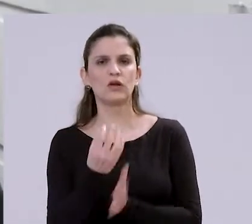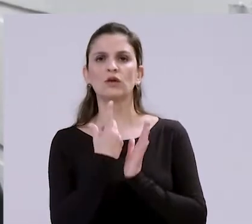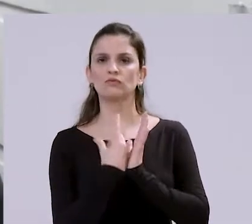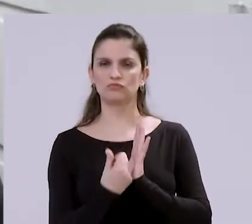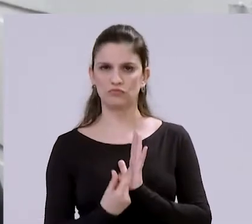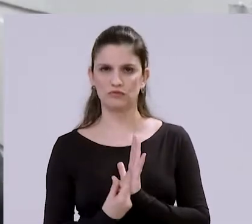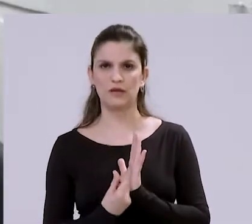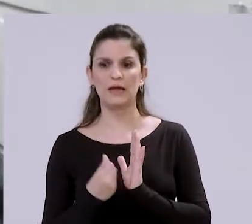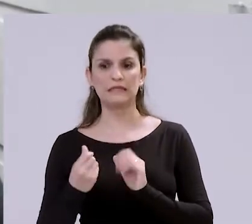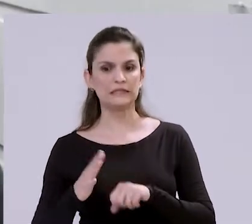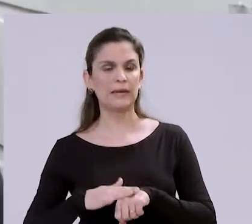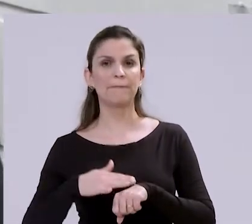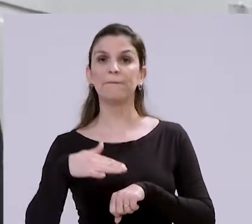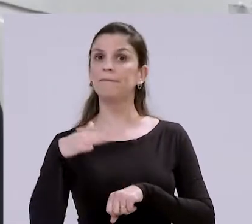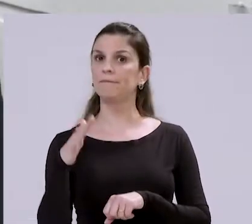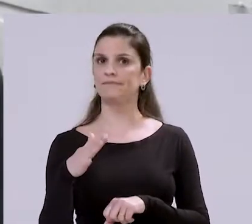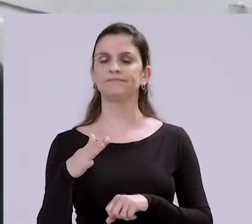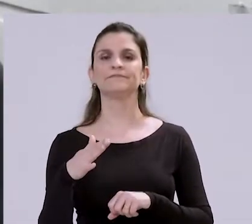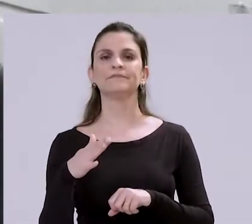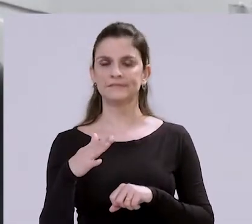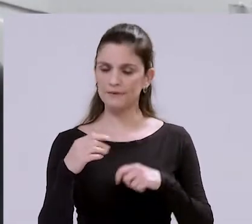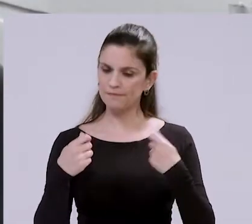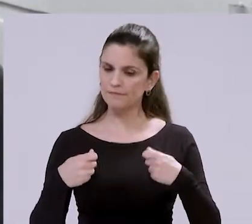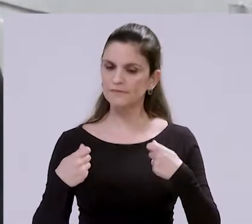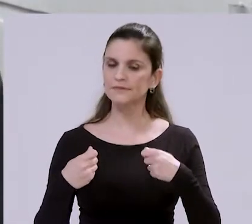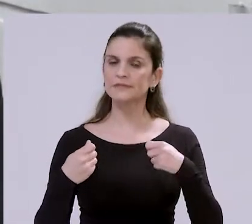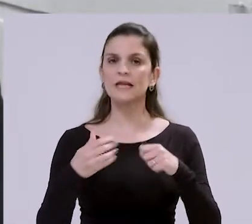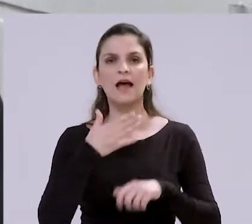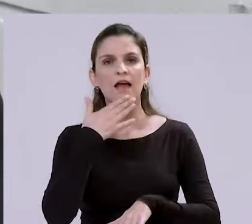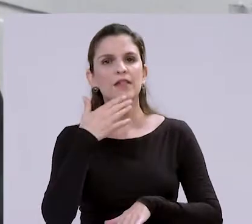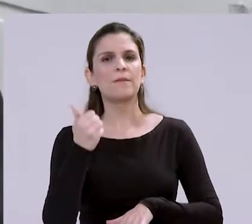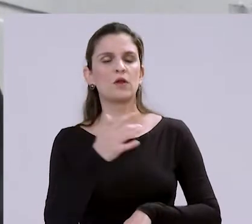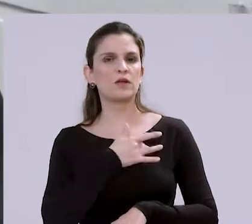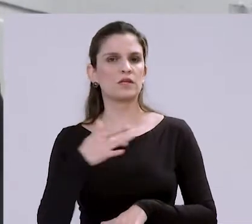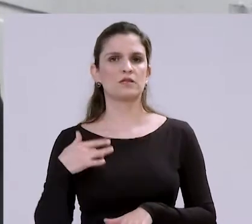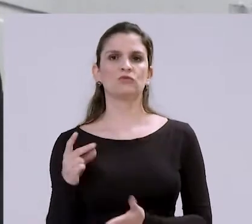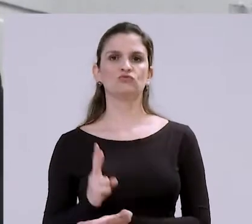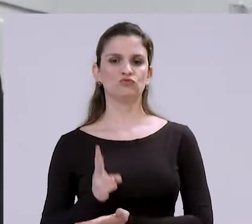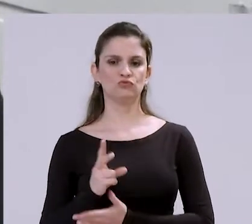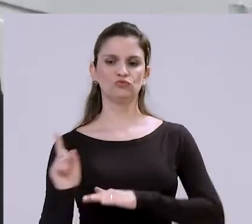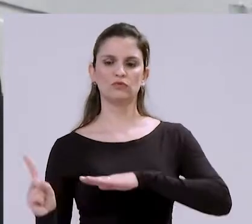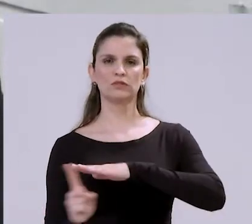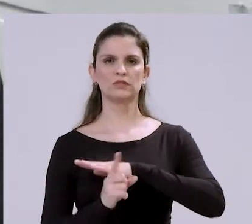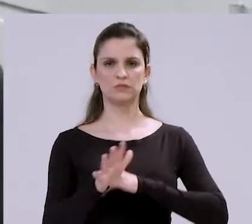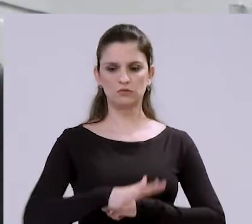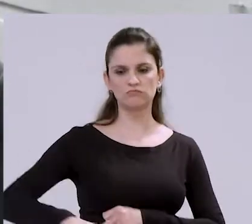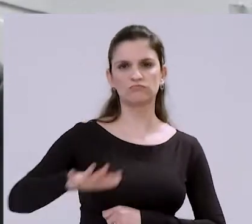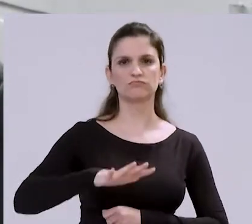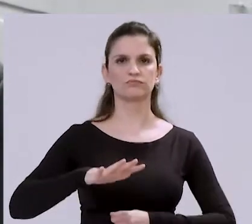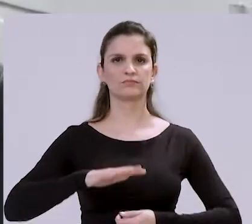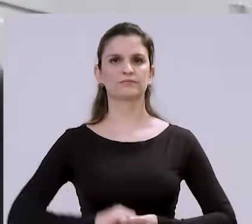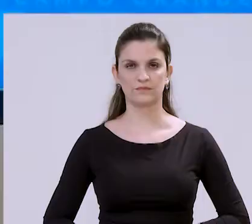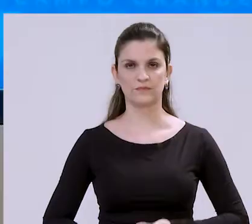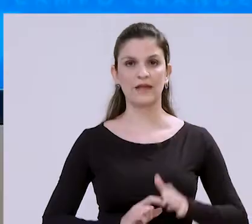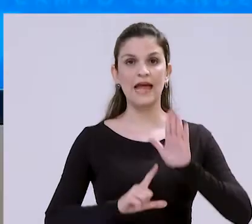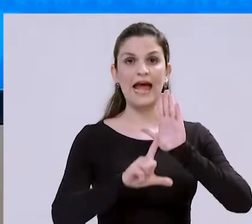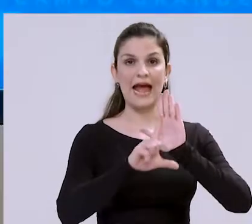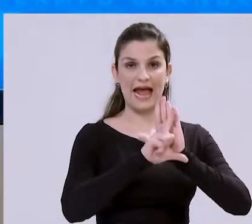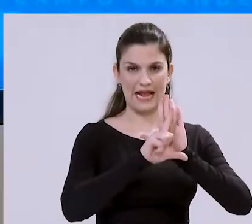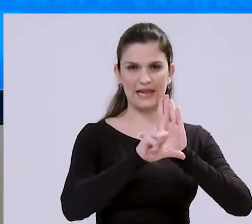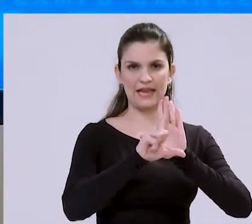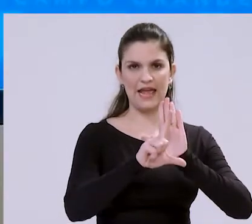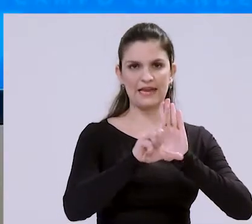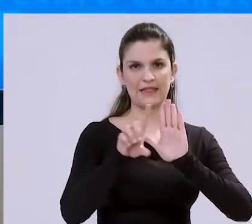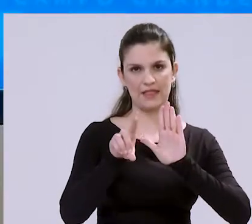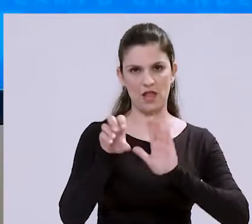do orçamento. Então precisaremos ter um olhar um pouco mais ampliado para que a saúde realmente consiga atender a nossa sociedade. A